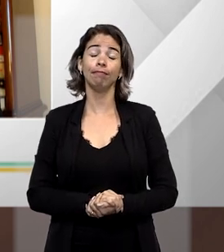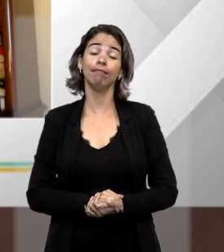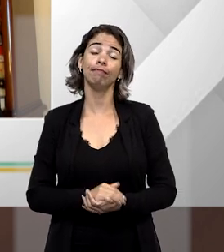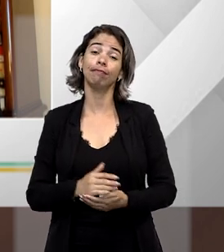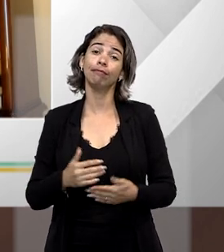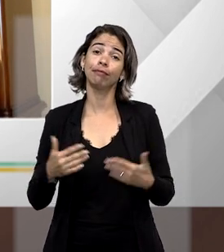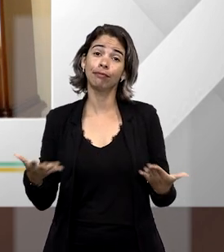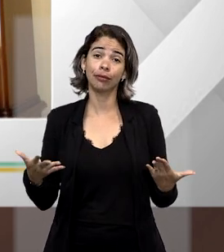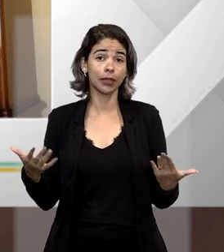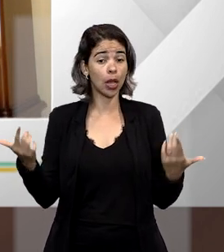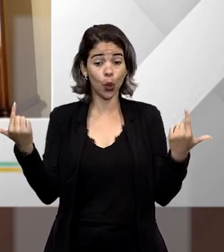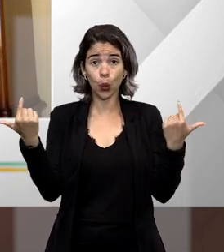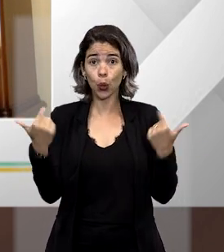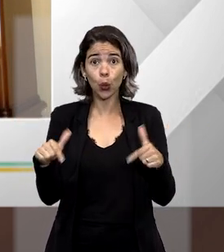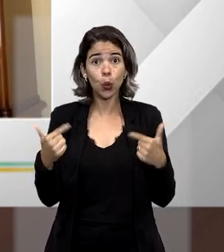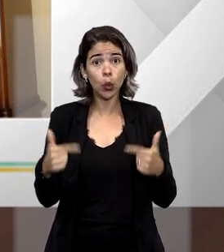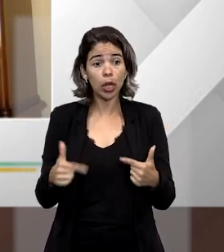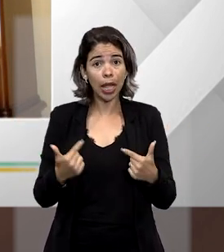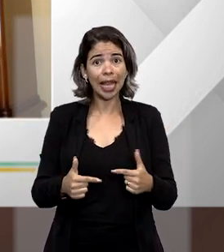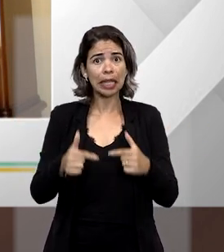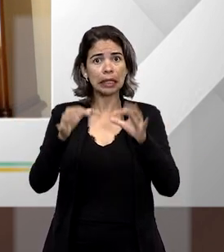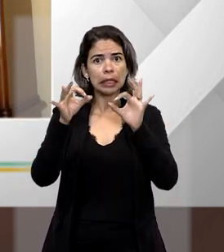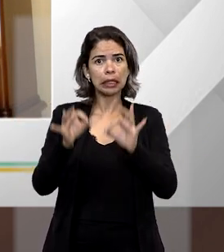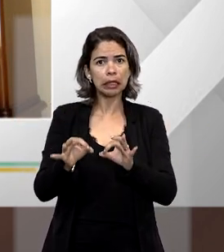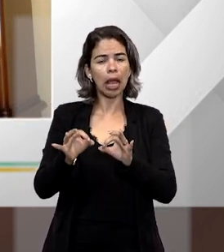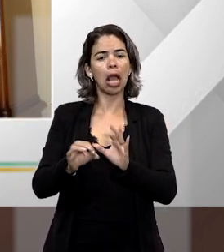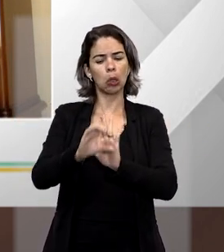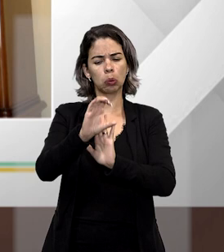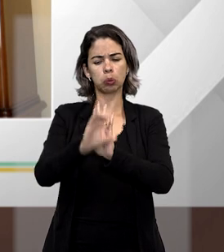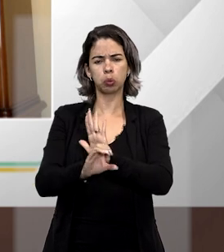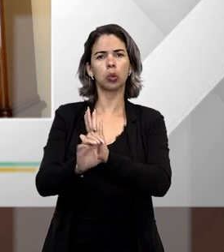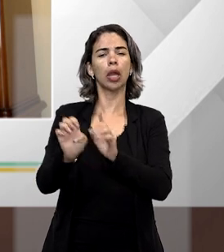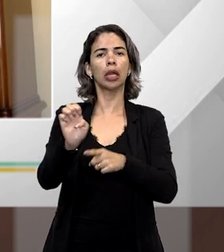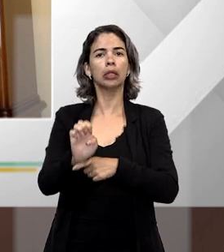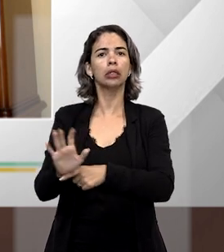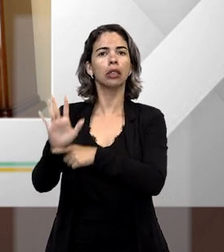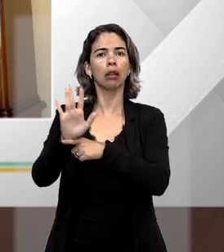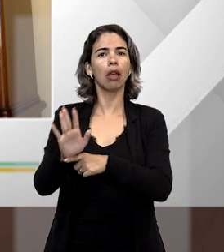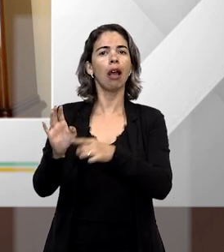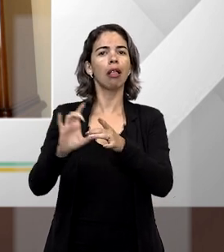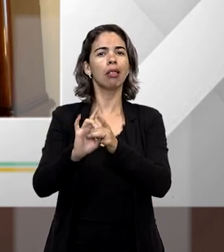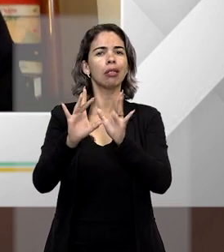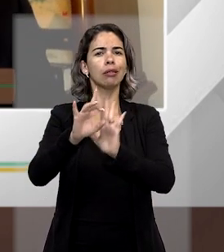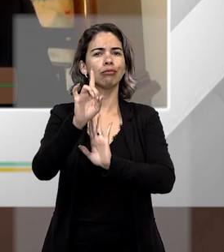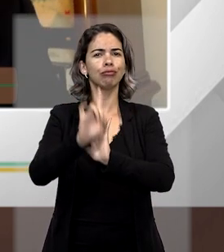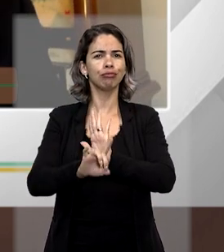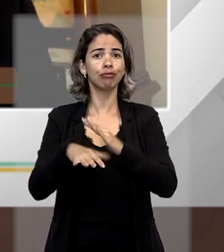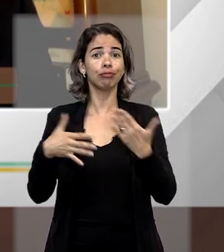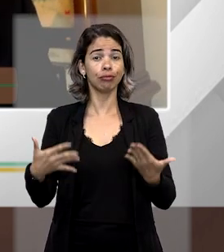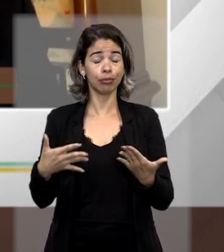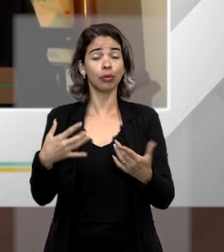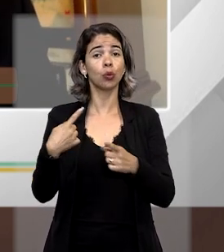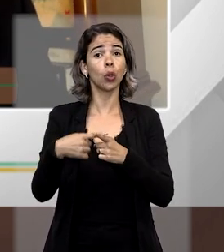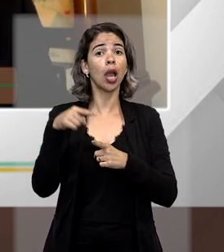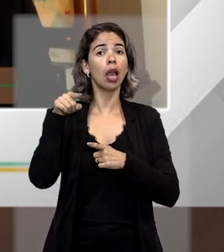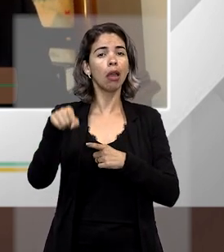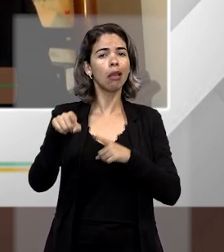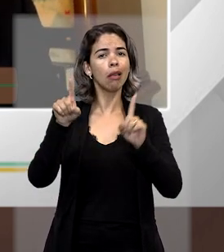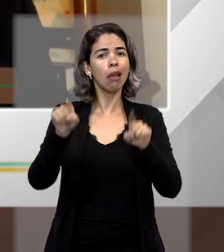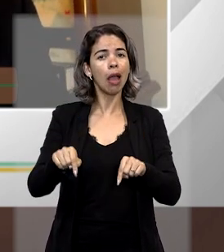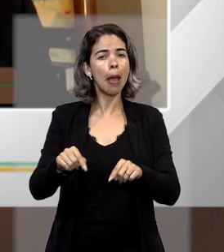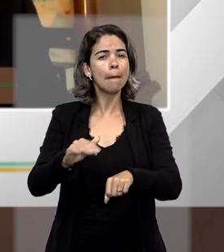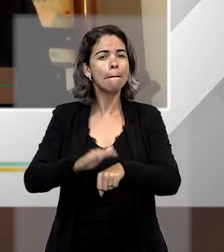Veja, Fátima, nós não temos uma definição de Estado Democrático de Direito. Essa é uma noção que vai até além,